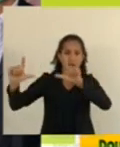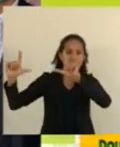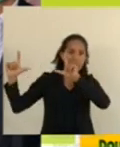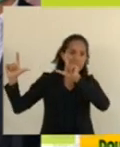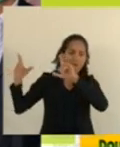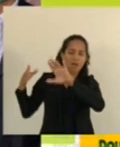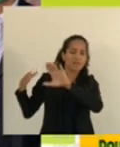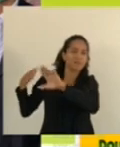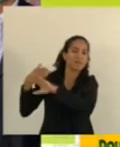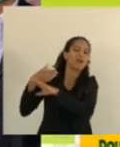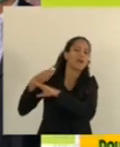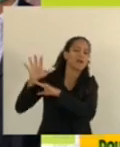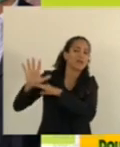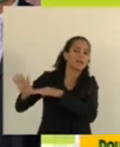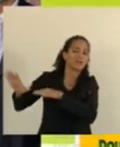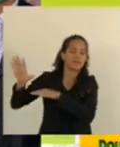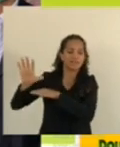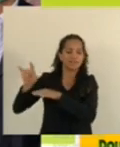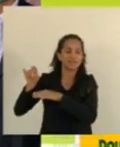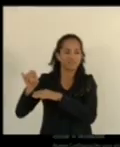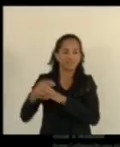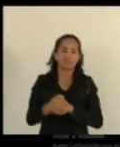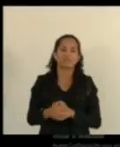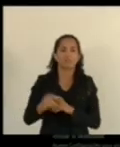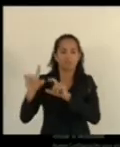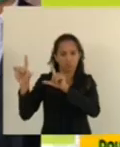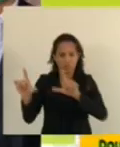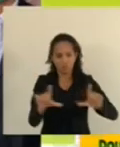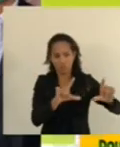do espaço. Se tiver mais, pode passar.